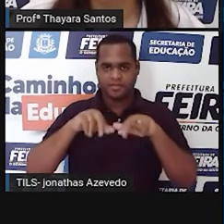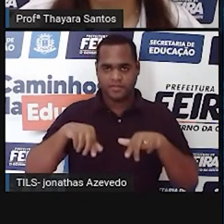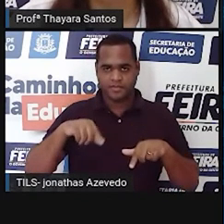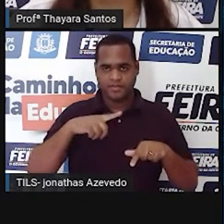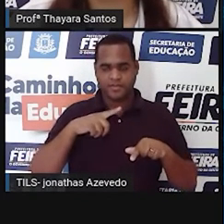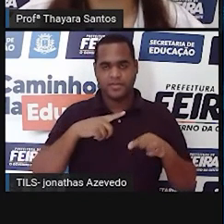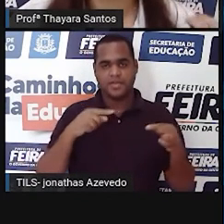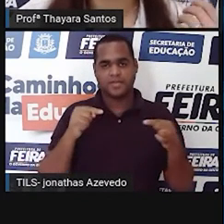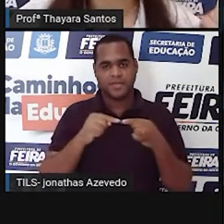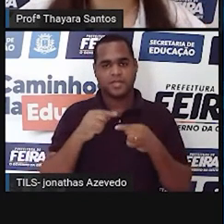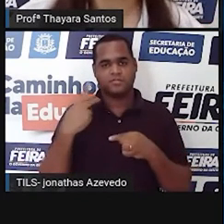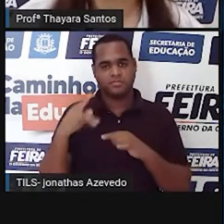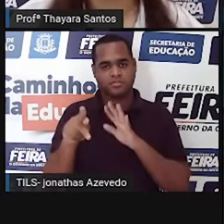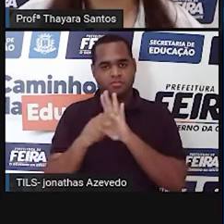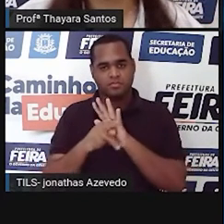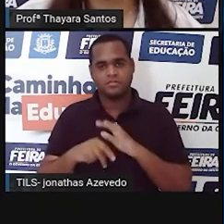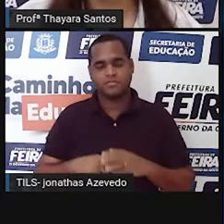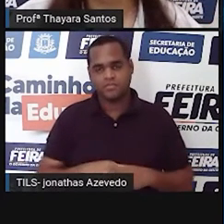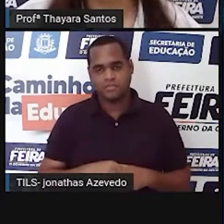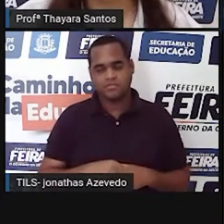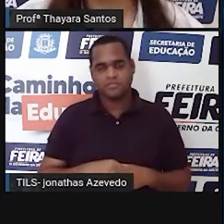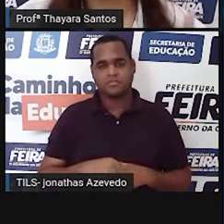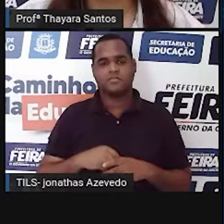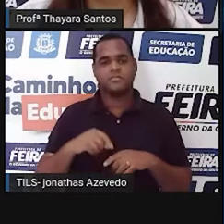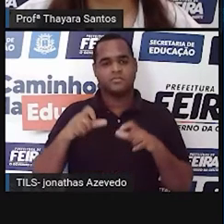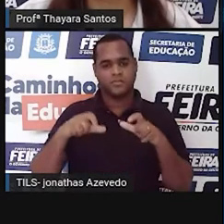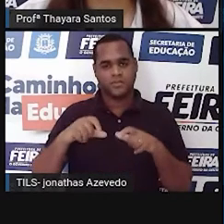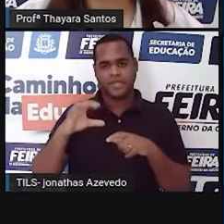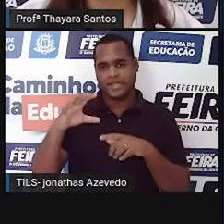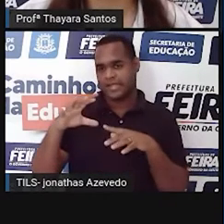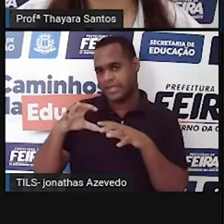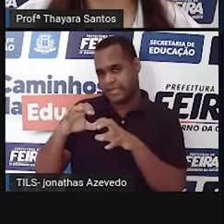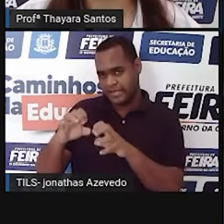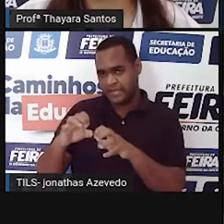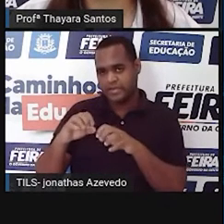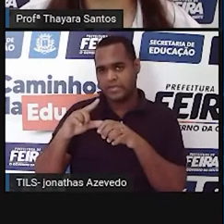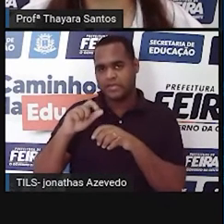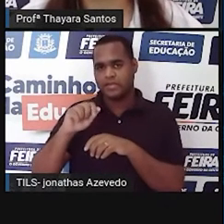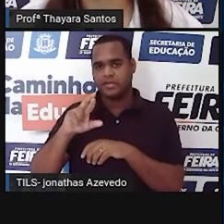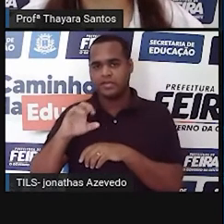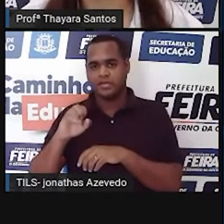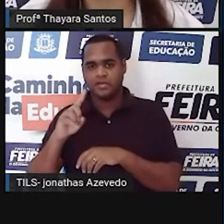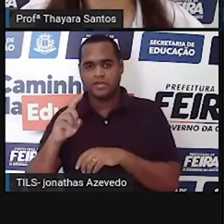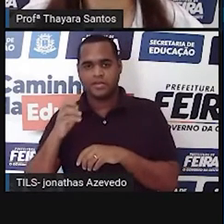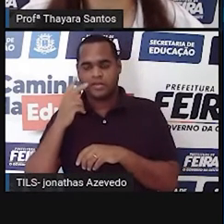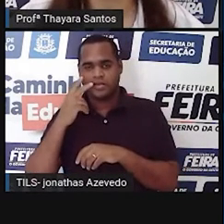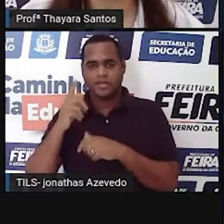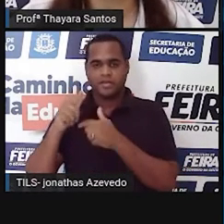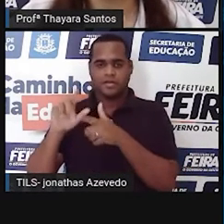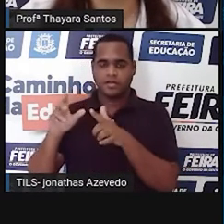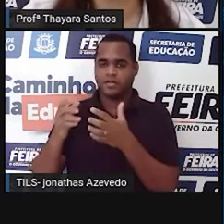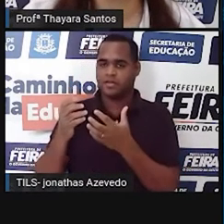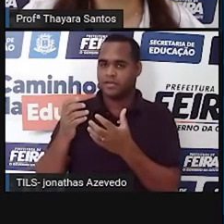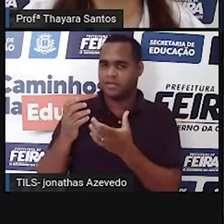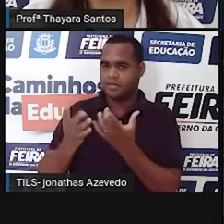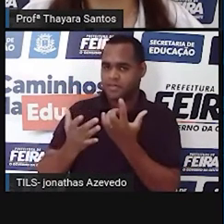desse bioma. O clima desse bioma é seco e a aridez do solo acaba favorecendo com que ocorram essas queimadas